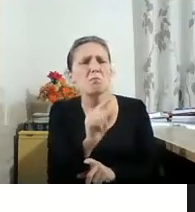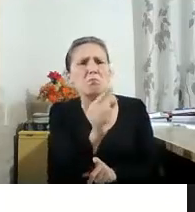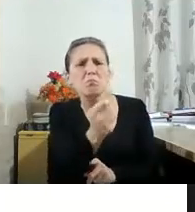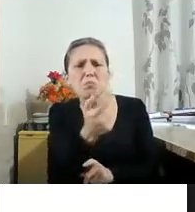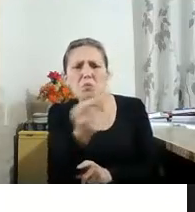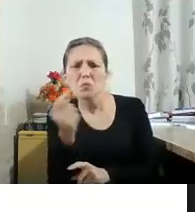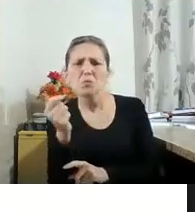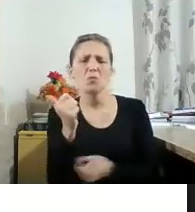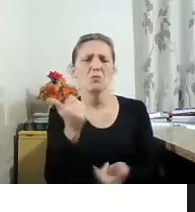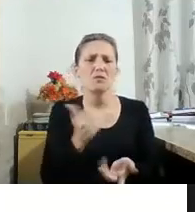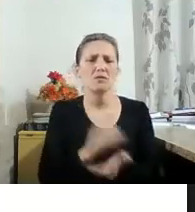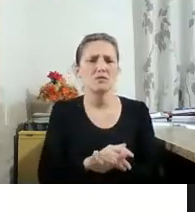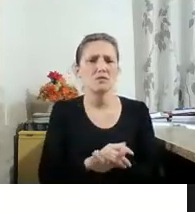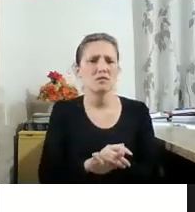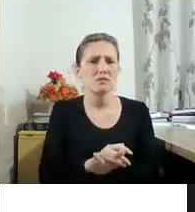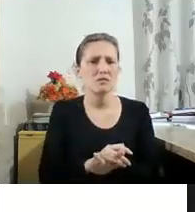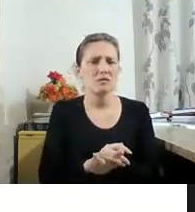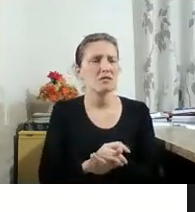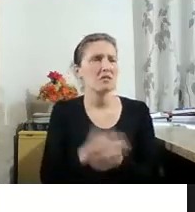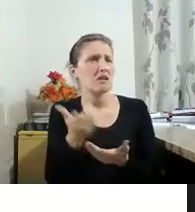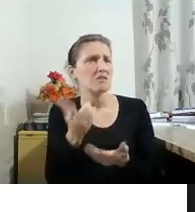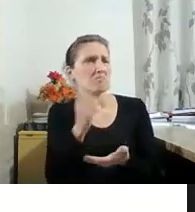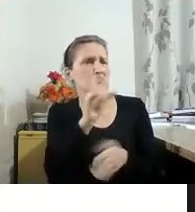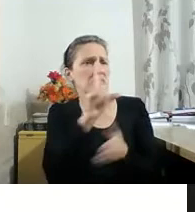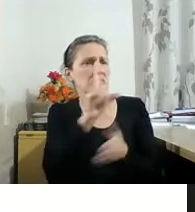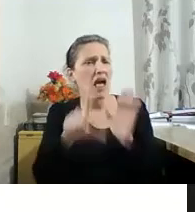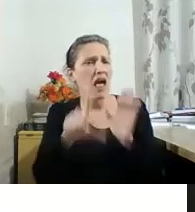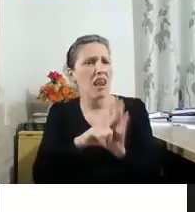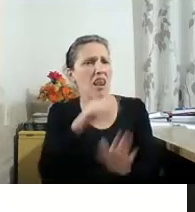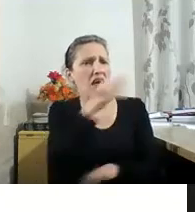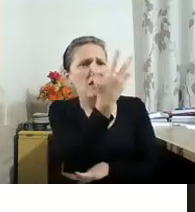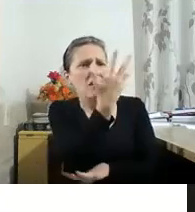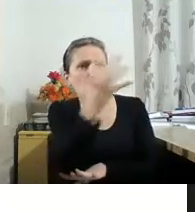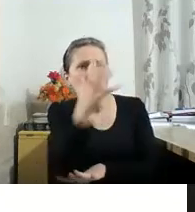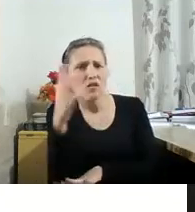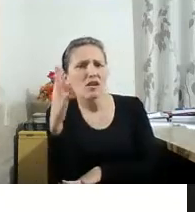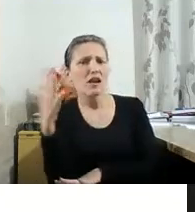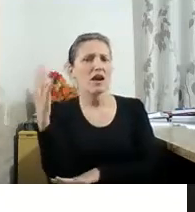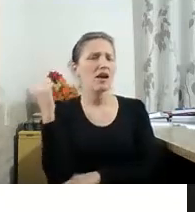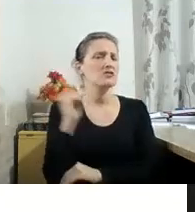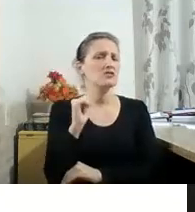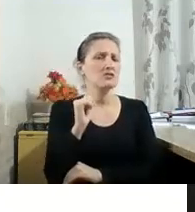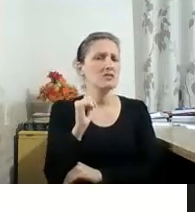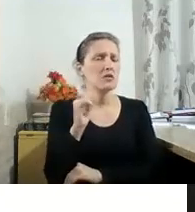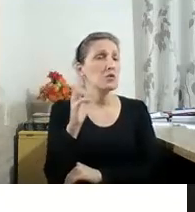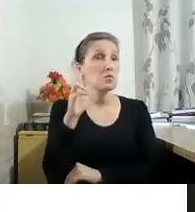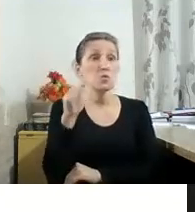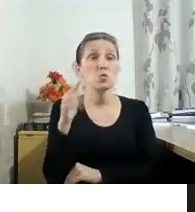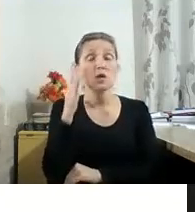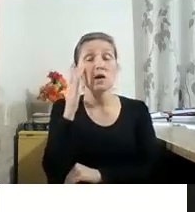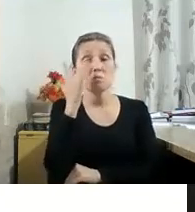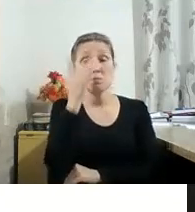um matozinho no meio da floresta, que ninguém vai ver, nunca vai ser visto.